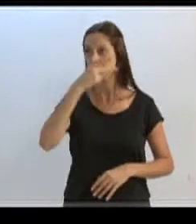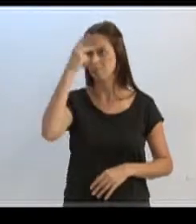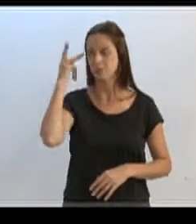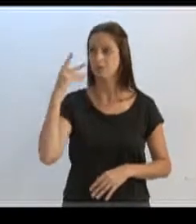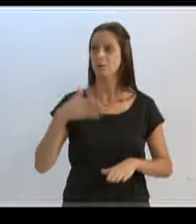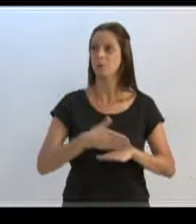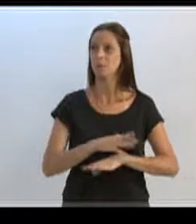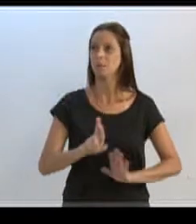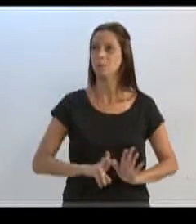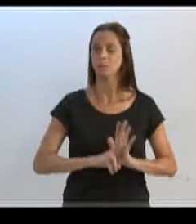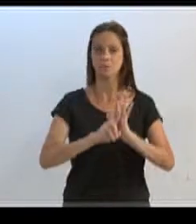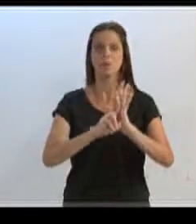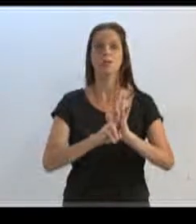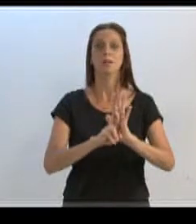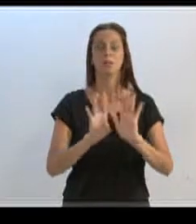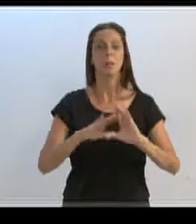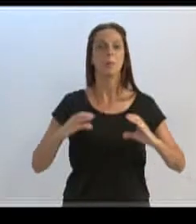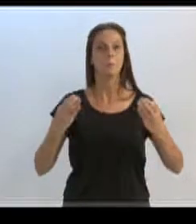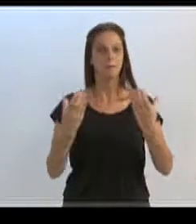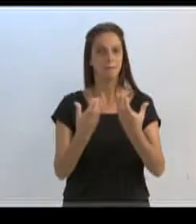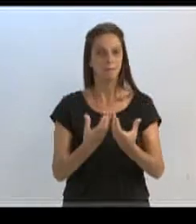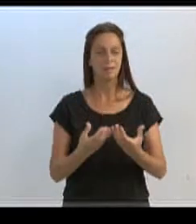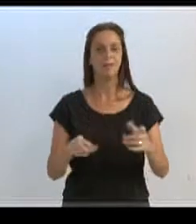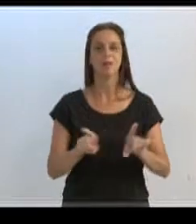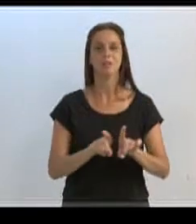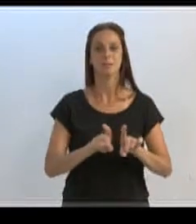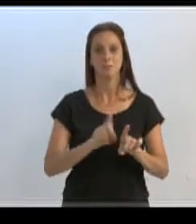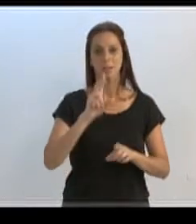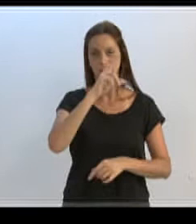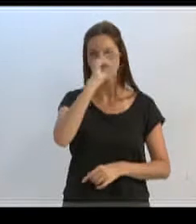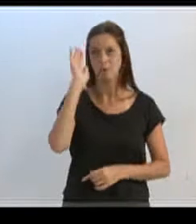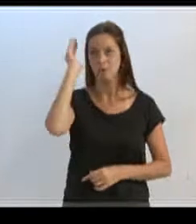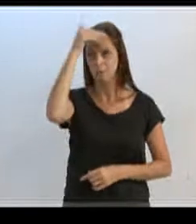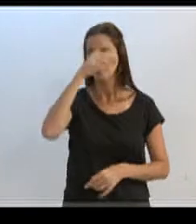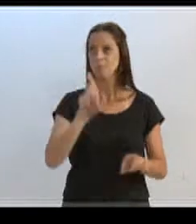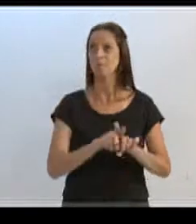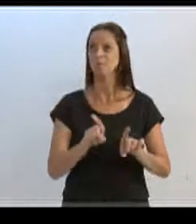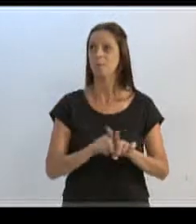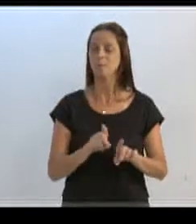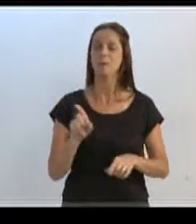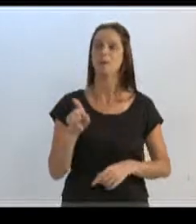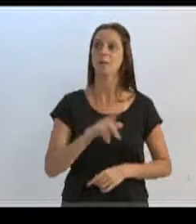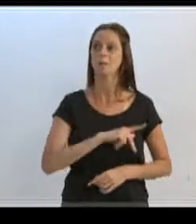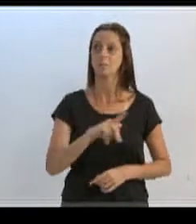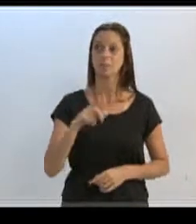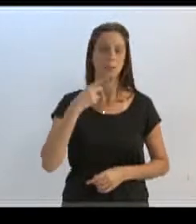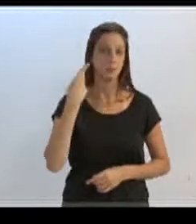vários representantes da nossa comunidade, o prefeito Mário, o nosso presidente Marcelo Lanzarim,